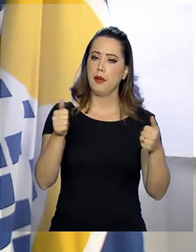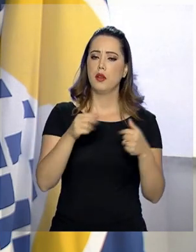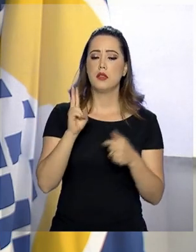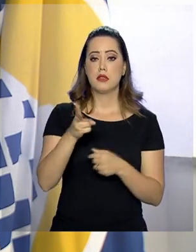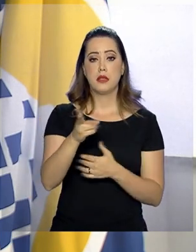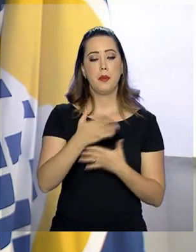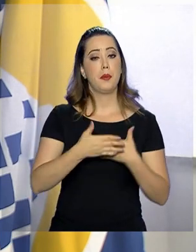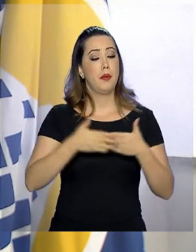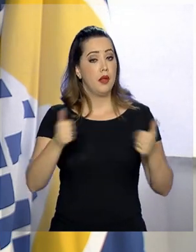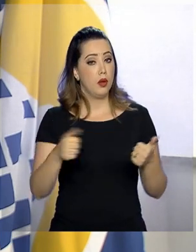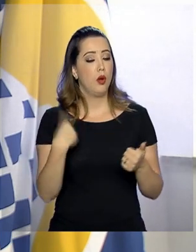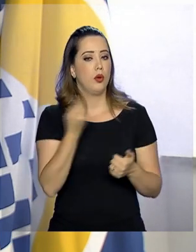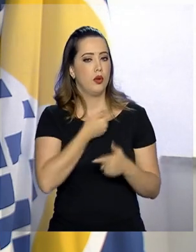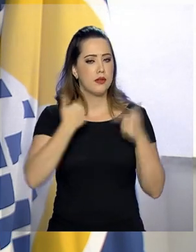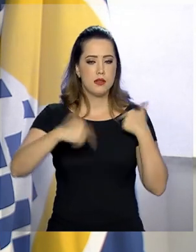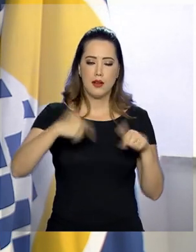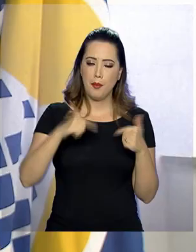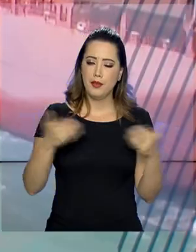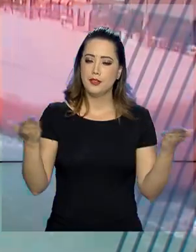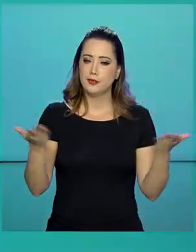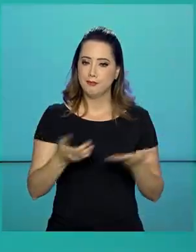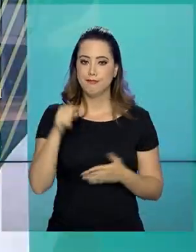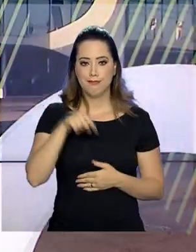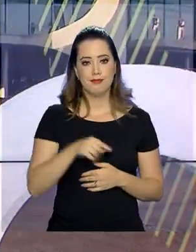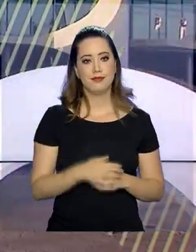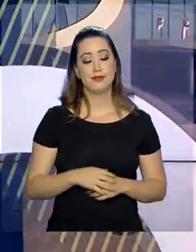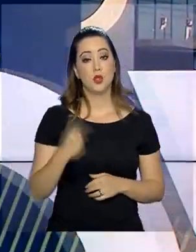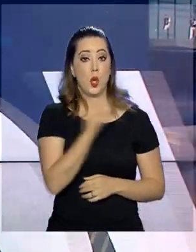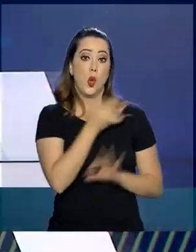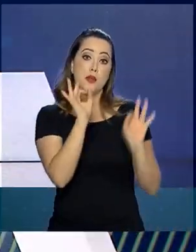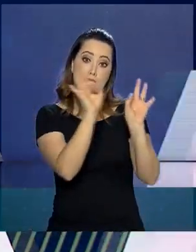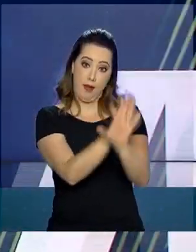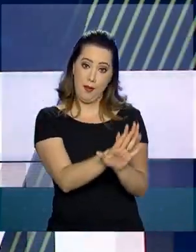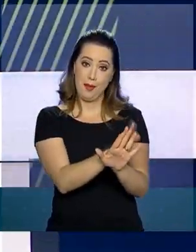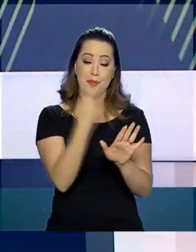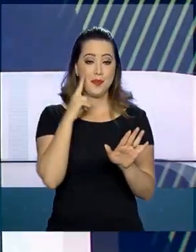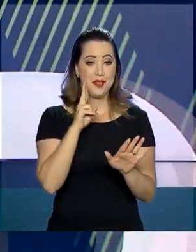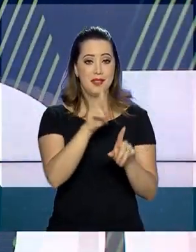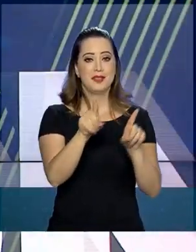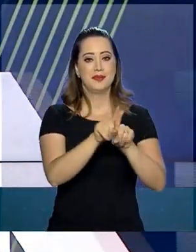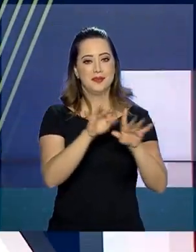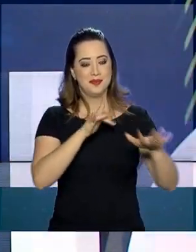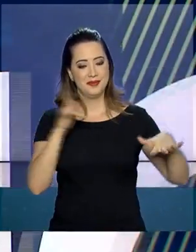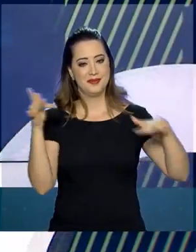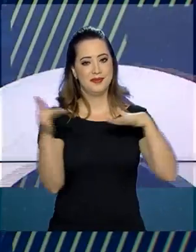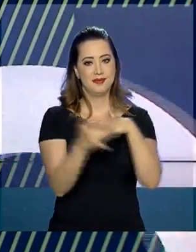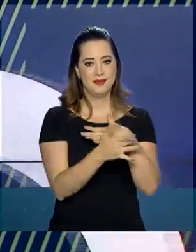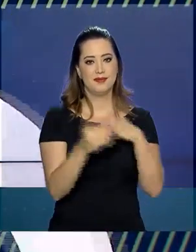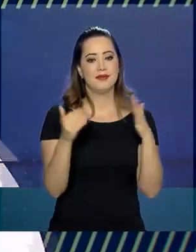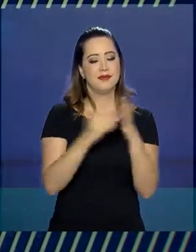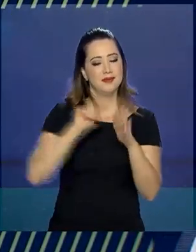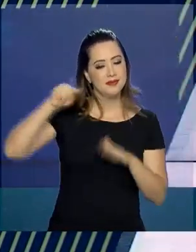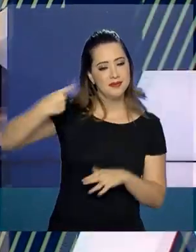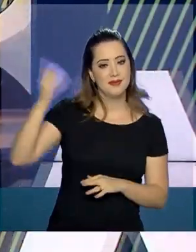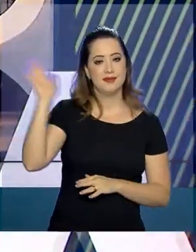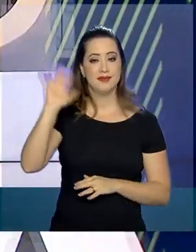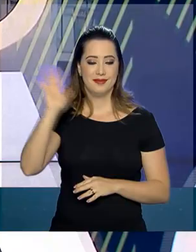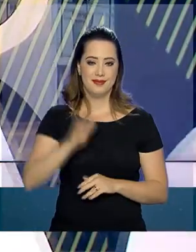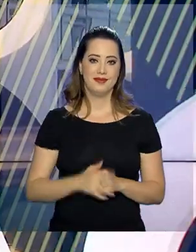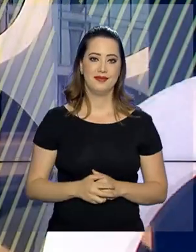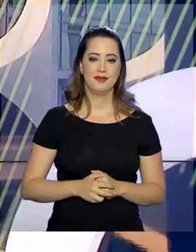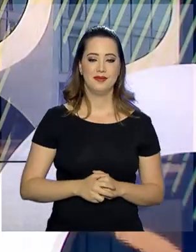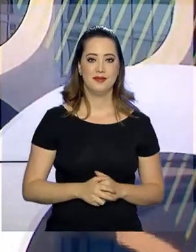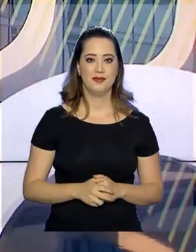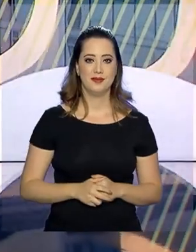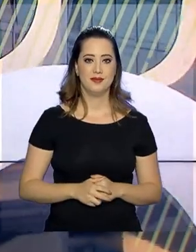agilidade que nós estamos trabalhando aqui. O Governo Agora fica por aqui. Continue nos acompanhando também pelas redes sociais. Até a